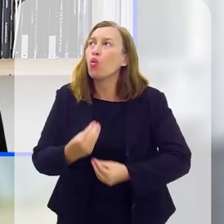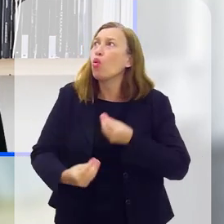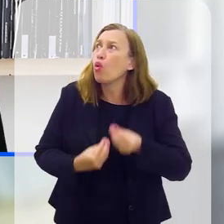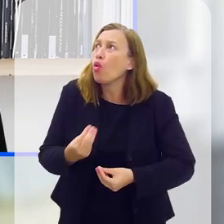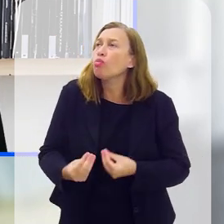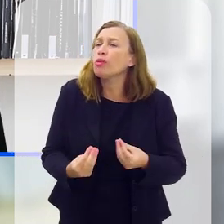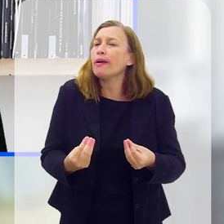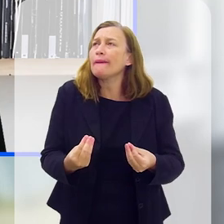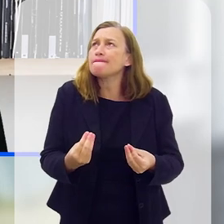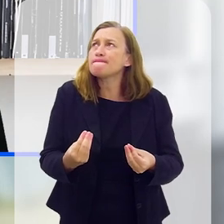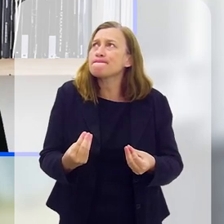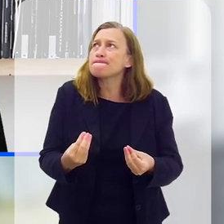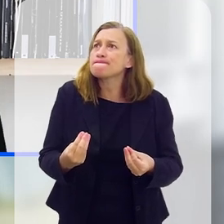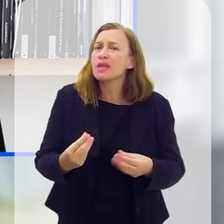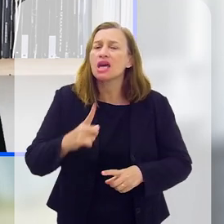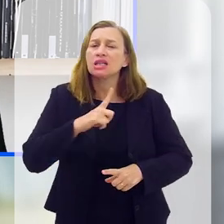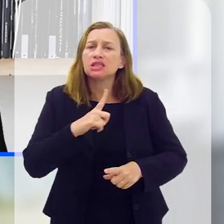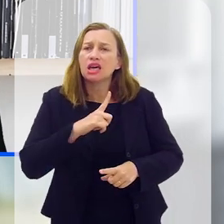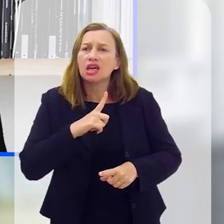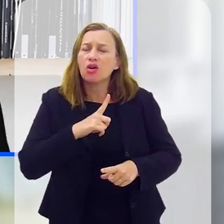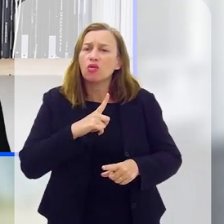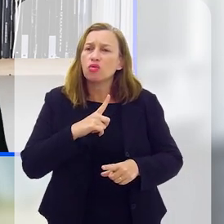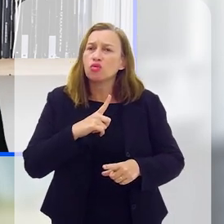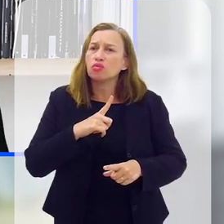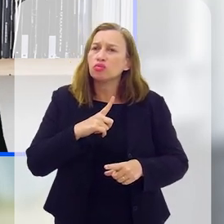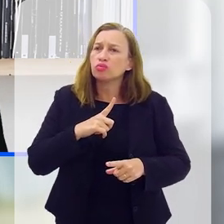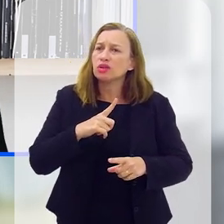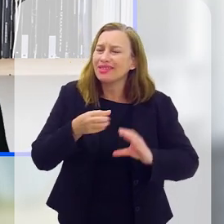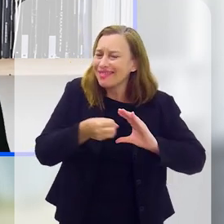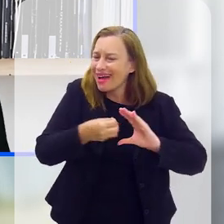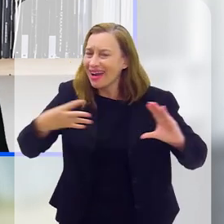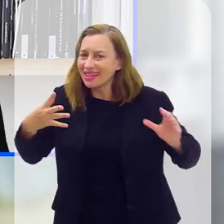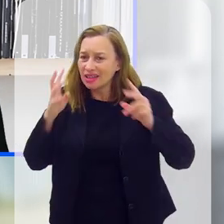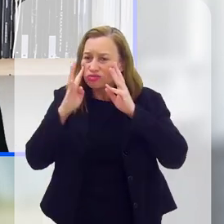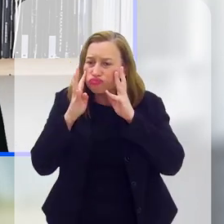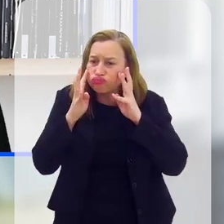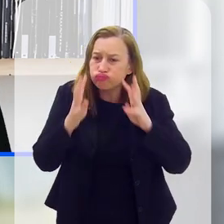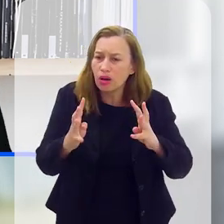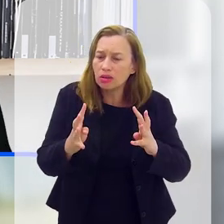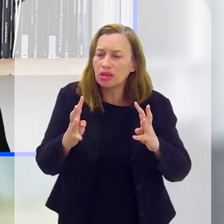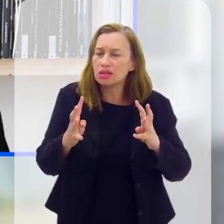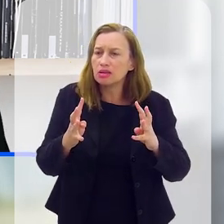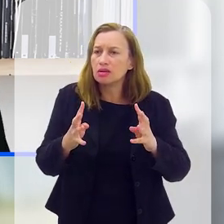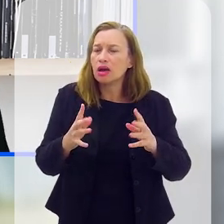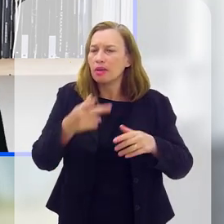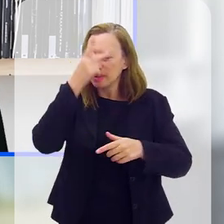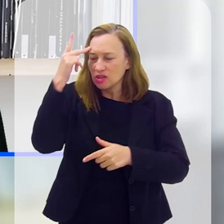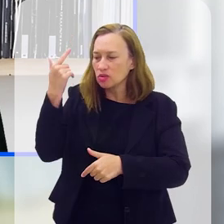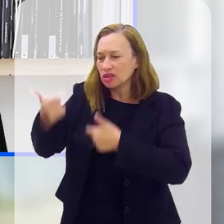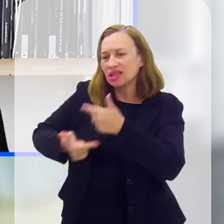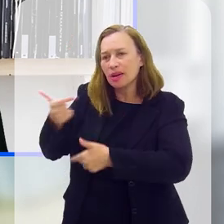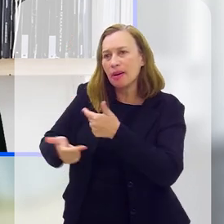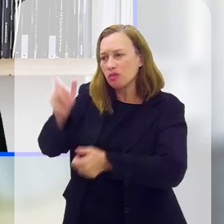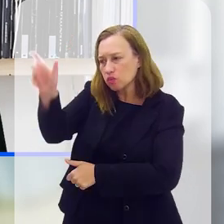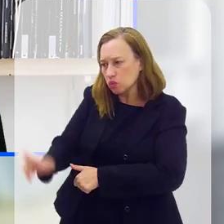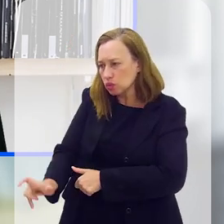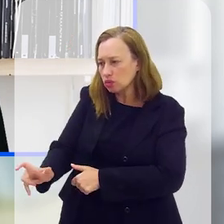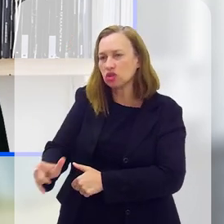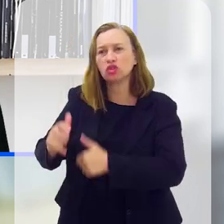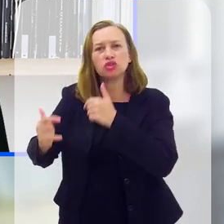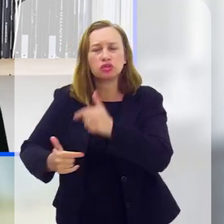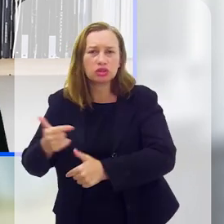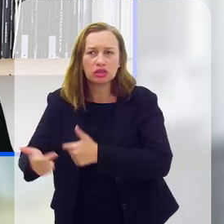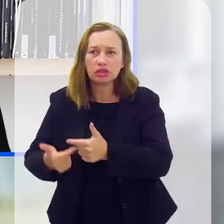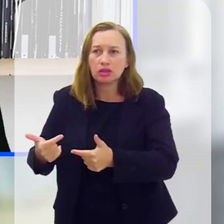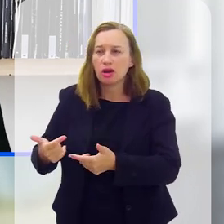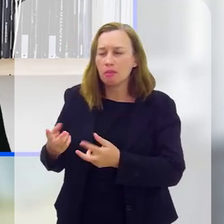forma, assim, existem alguns sinais de alerta para quem está ali trabalhando com aquela pessoa, com aquele indivíduo,